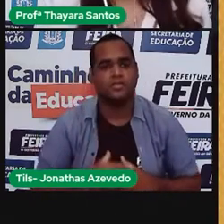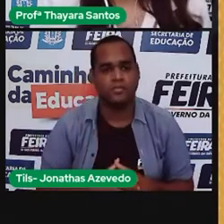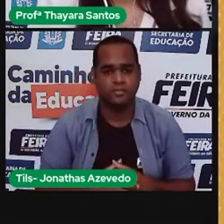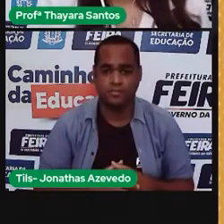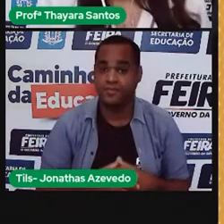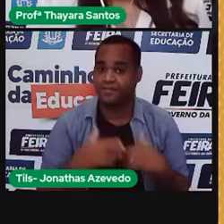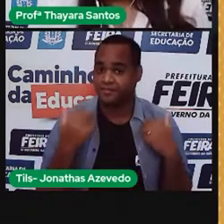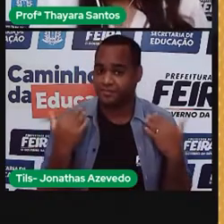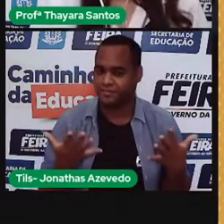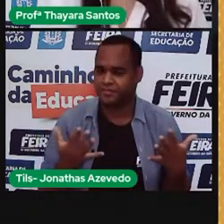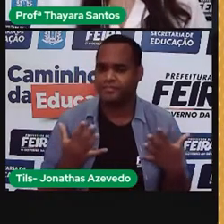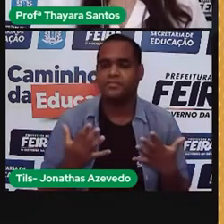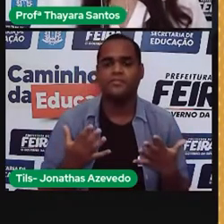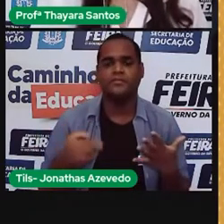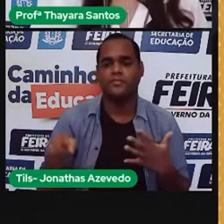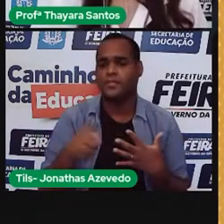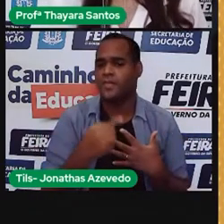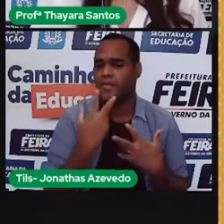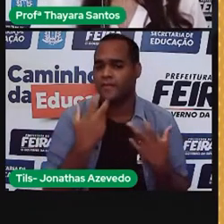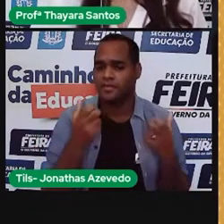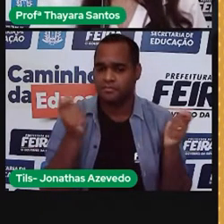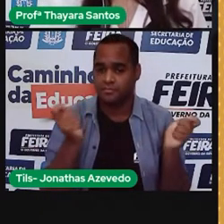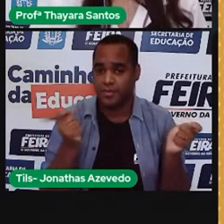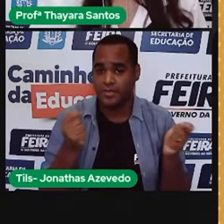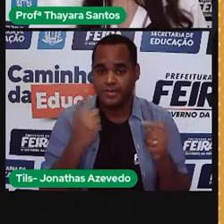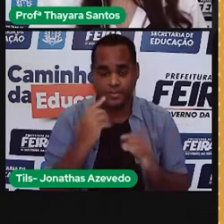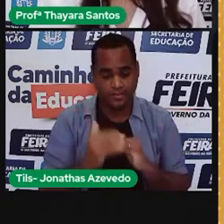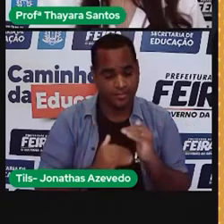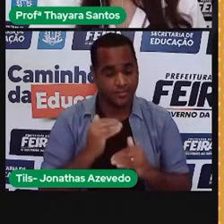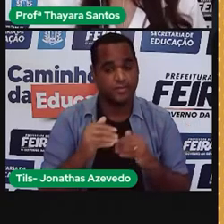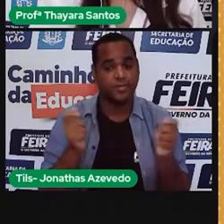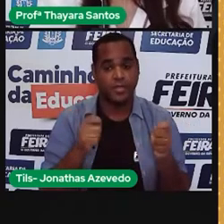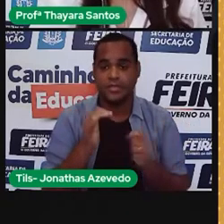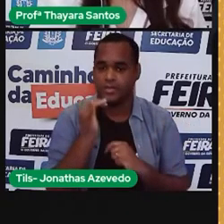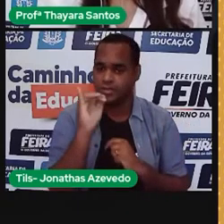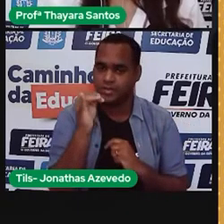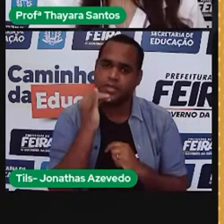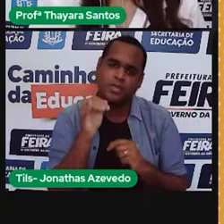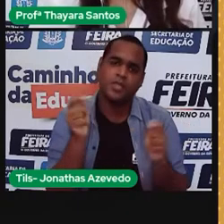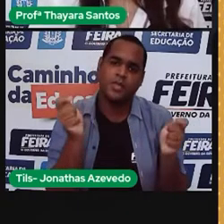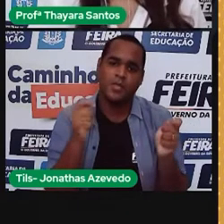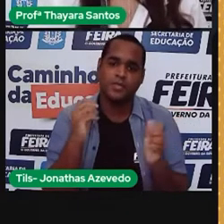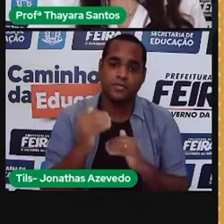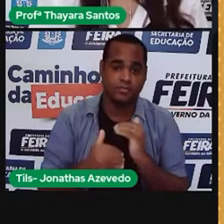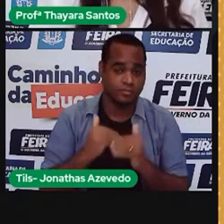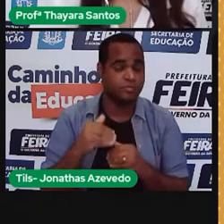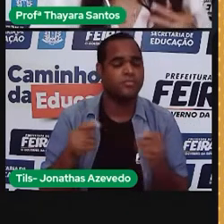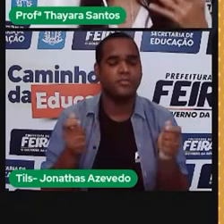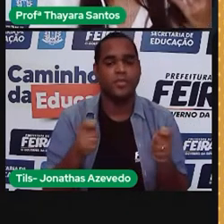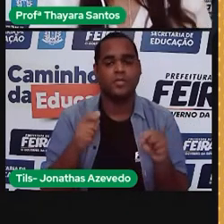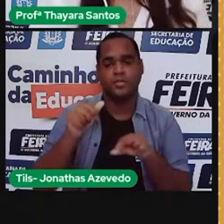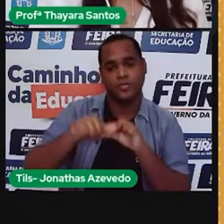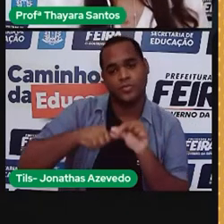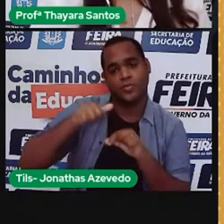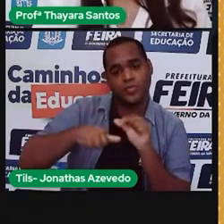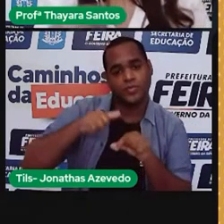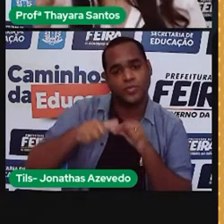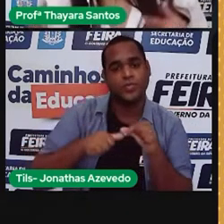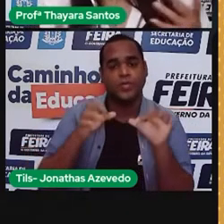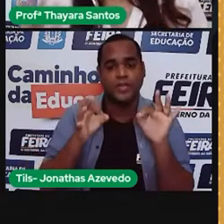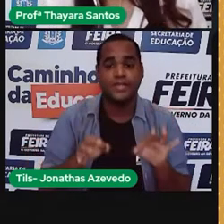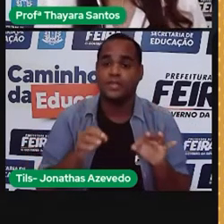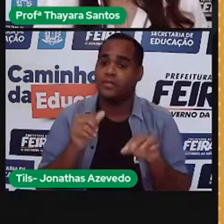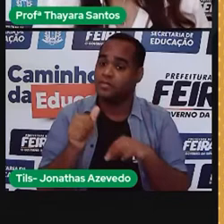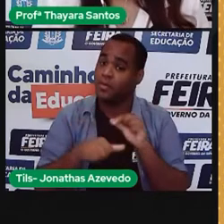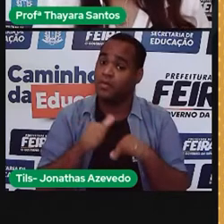Então, vale ressaltar que nesse processo aí, nessa energia vai passando, ela vai mudando, ela vai